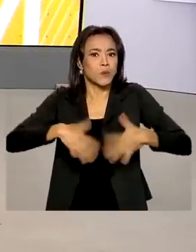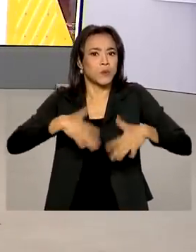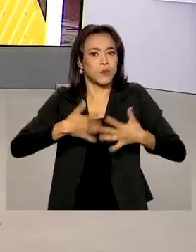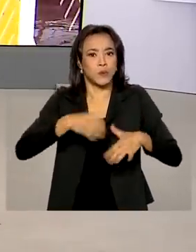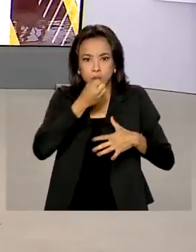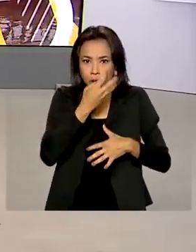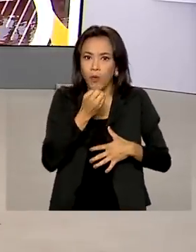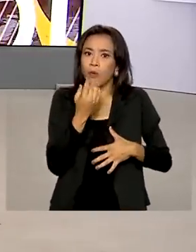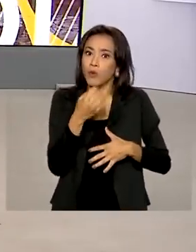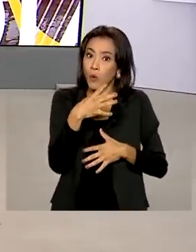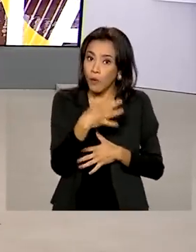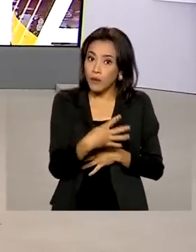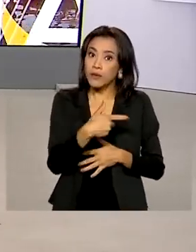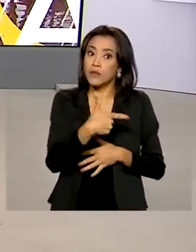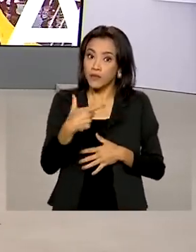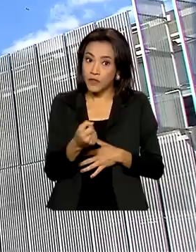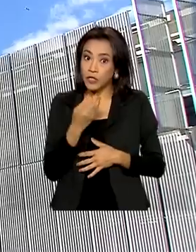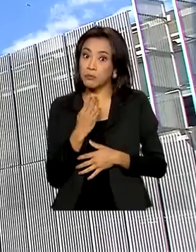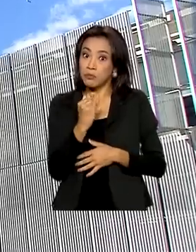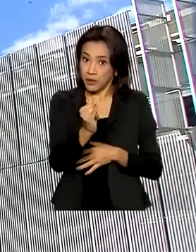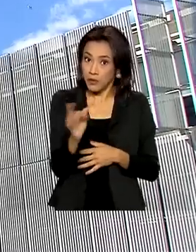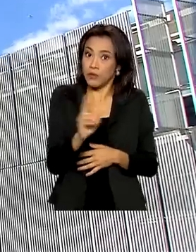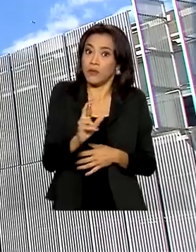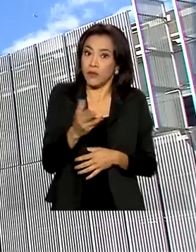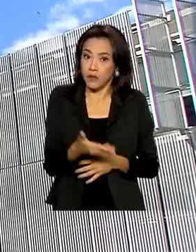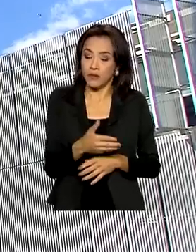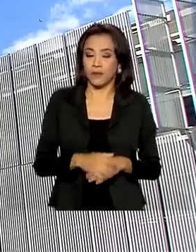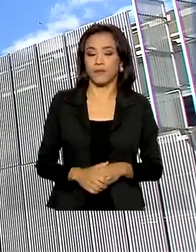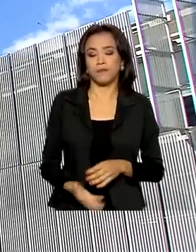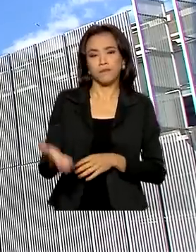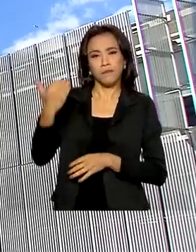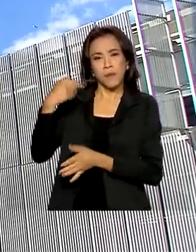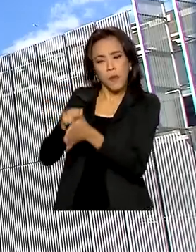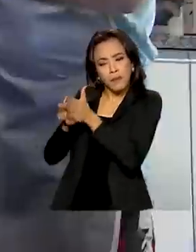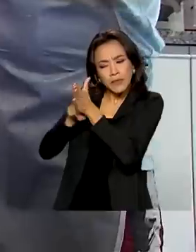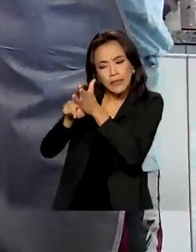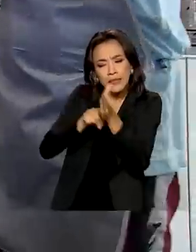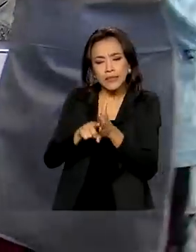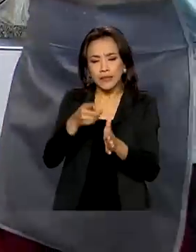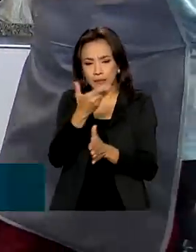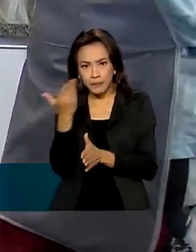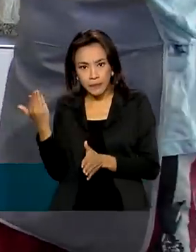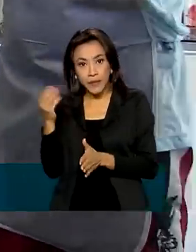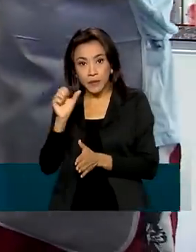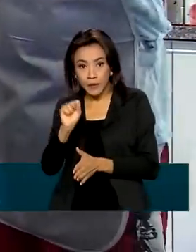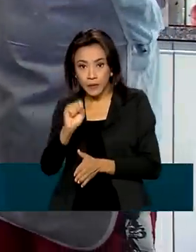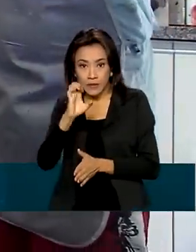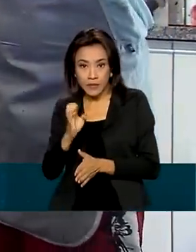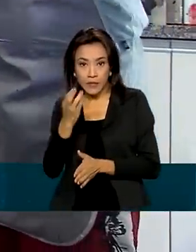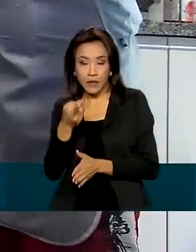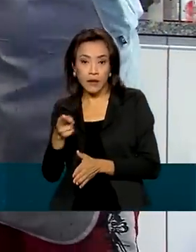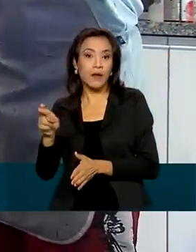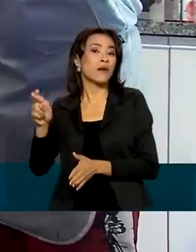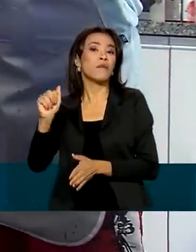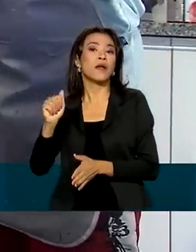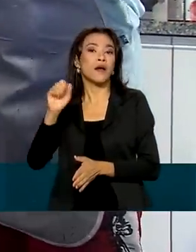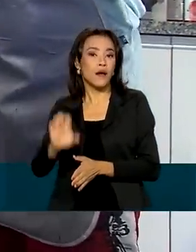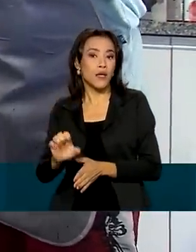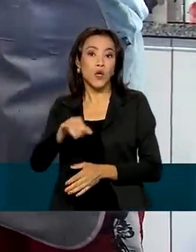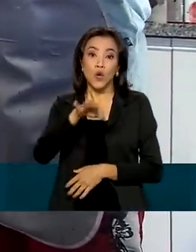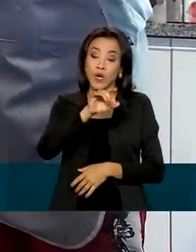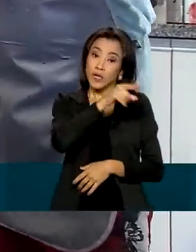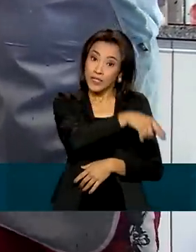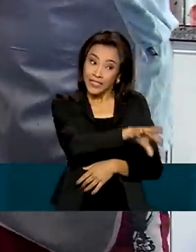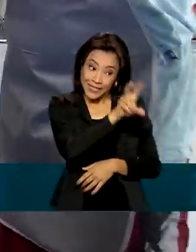420 bilhões. O levantamento do Sebrae mostra que um em cada cinco brasileiros